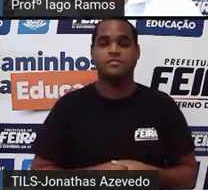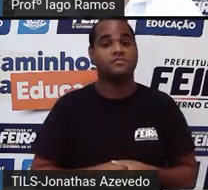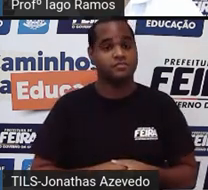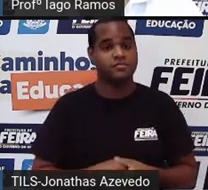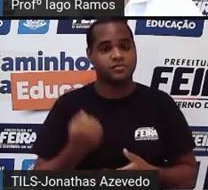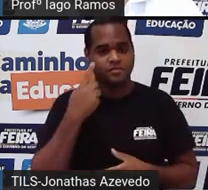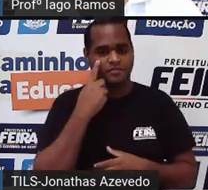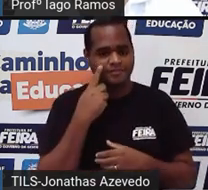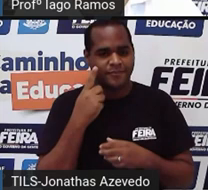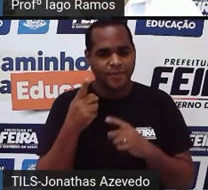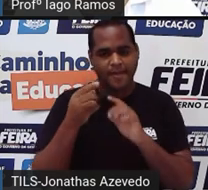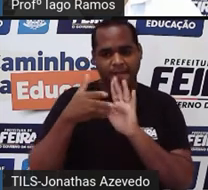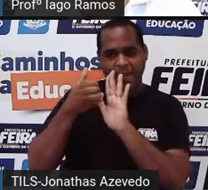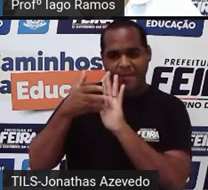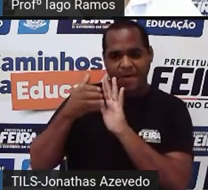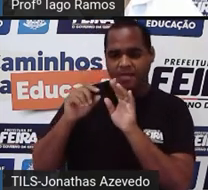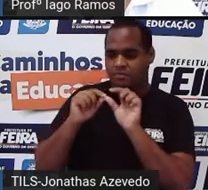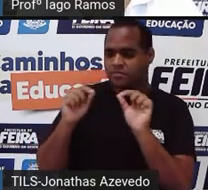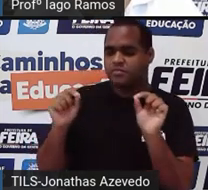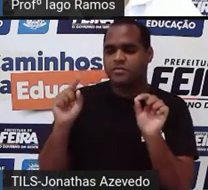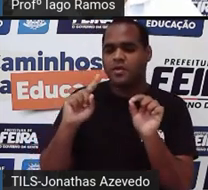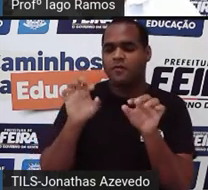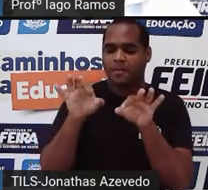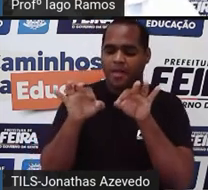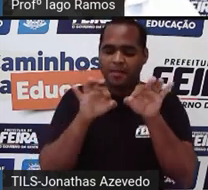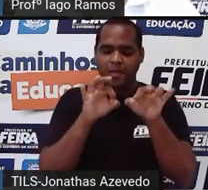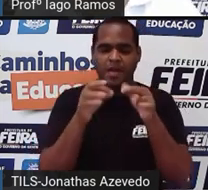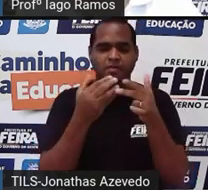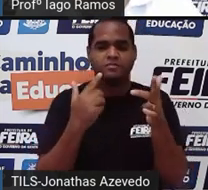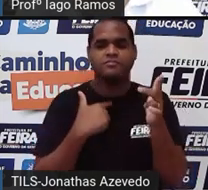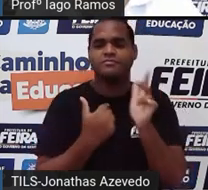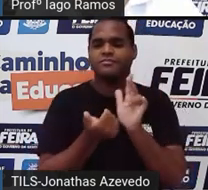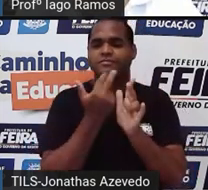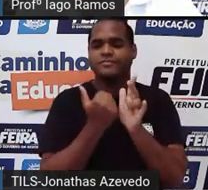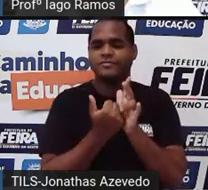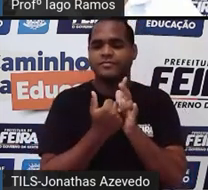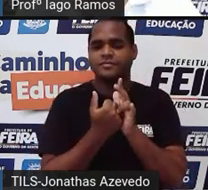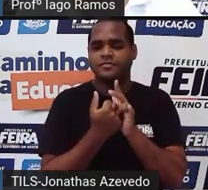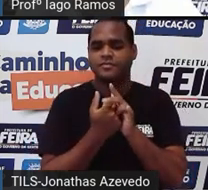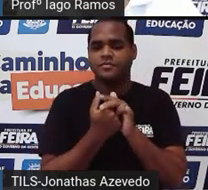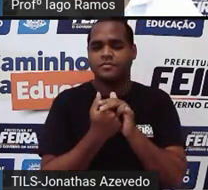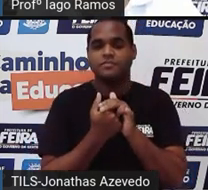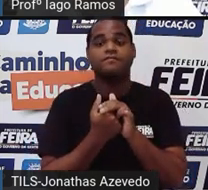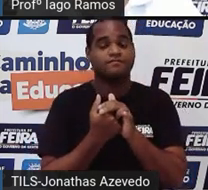verdade nem tirei as linhas né só fui dar uma ajustada na tela ali olha só